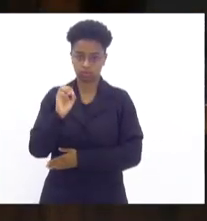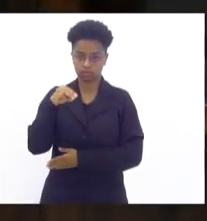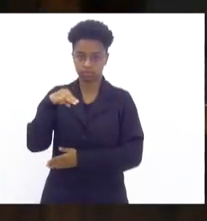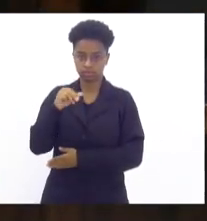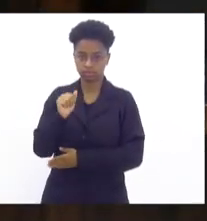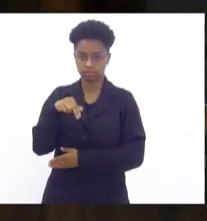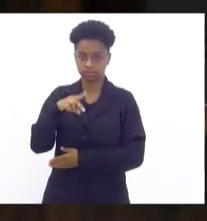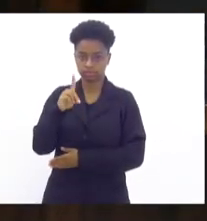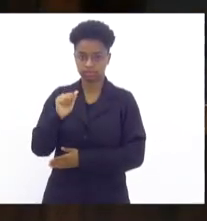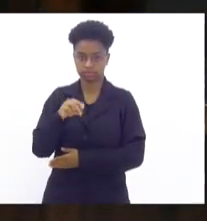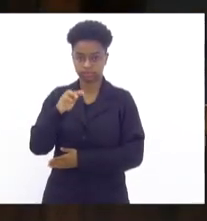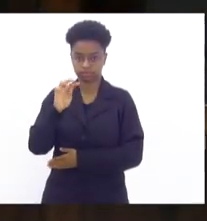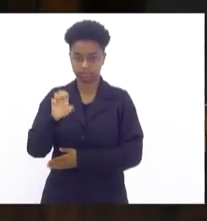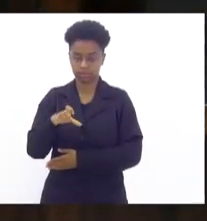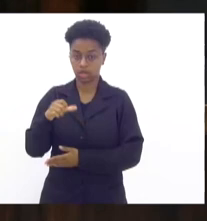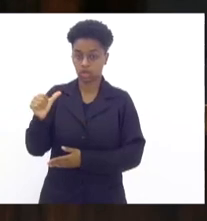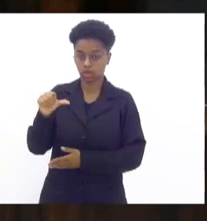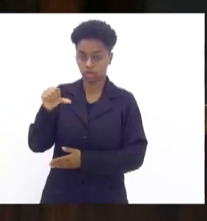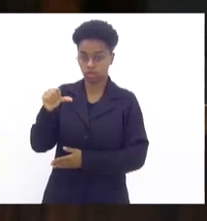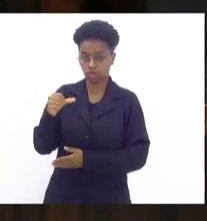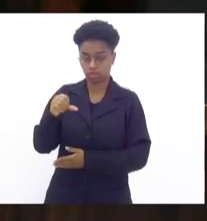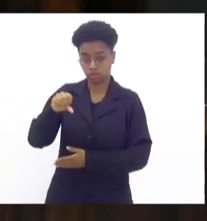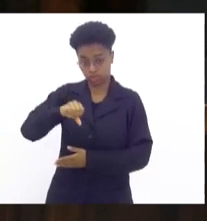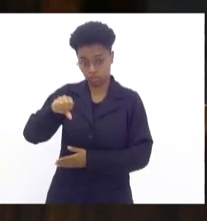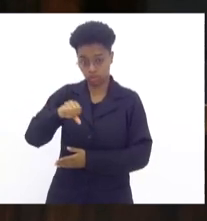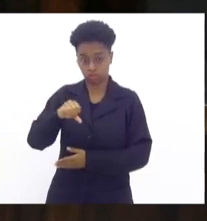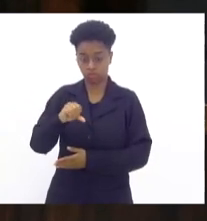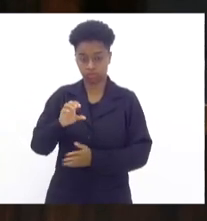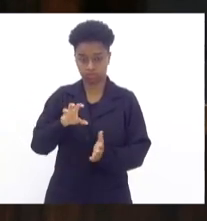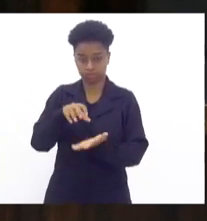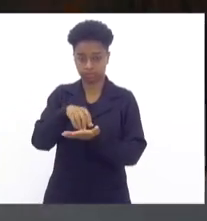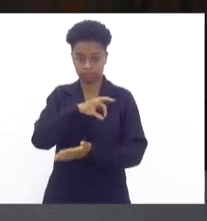9º Batalhão da Polícia Militar, Tenente Coronel Bruno Xavier.